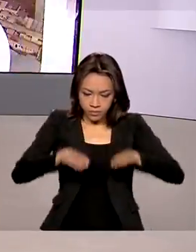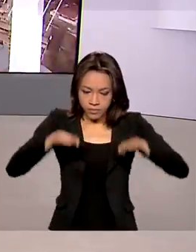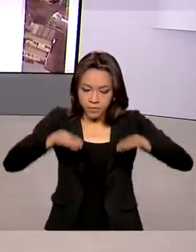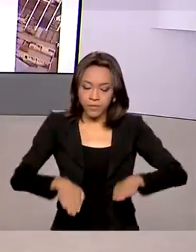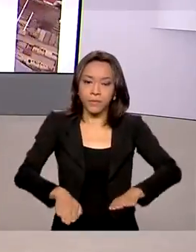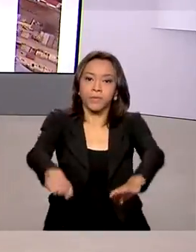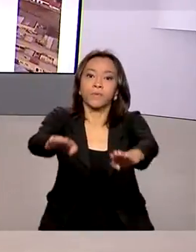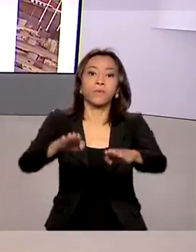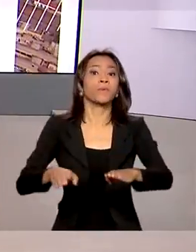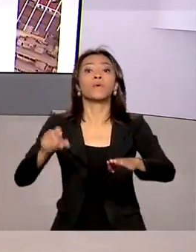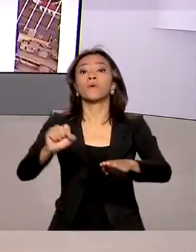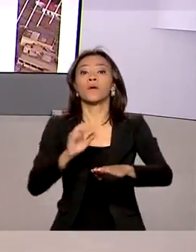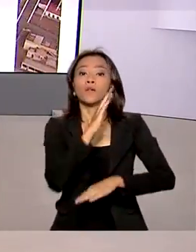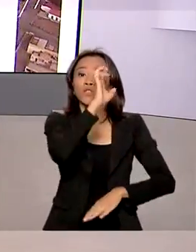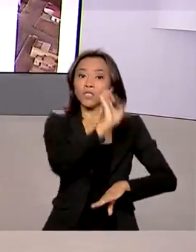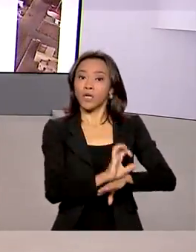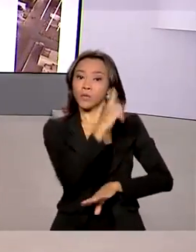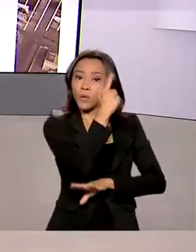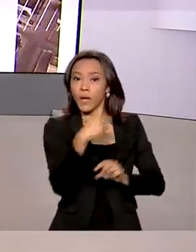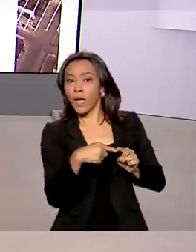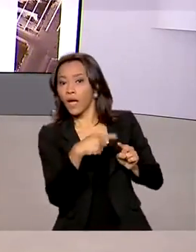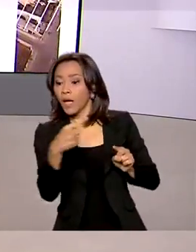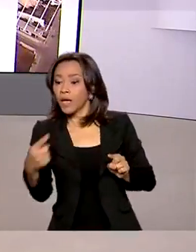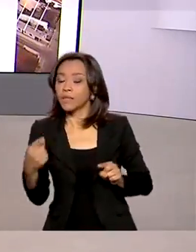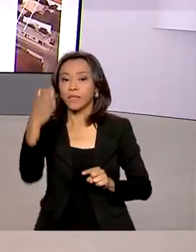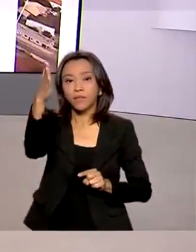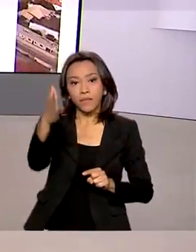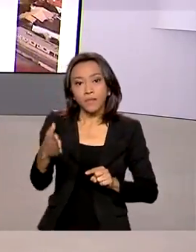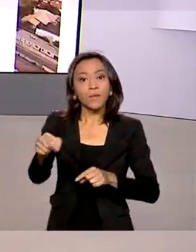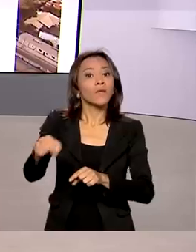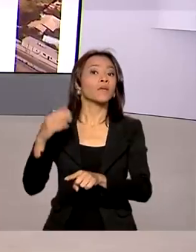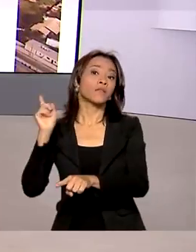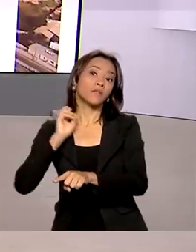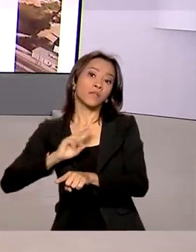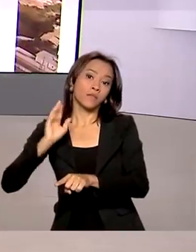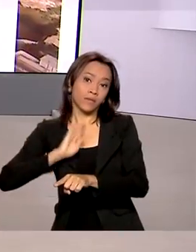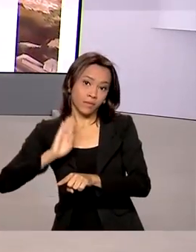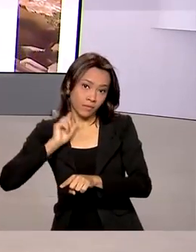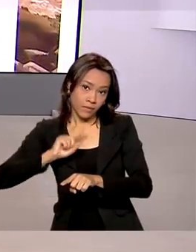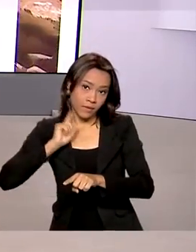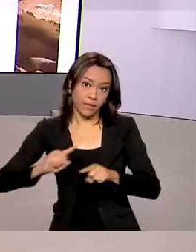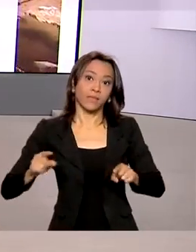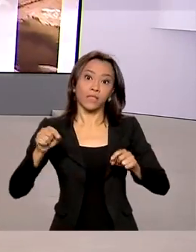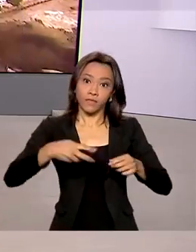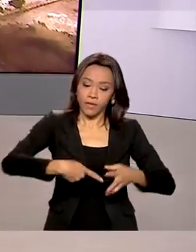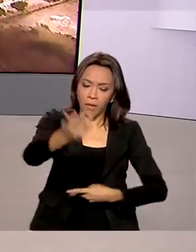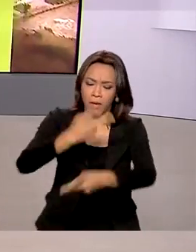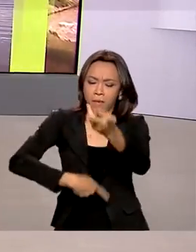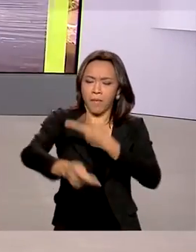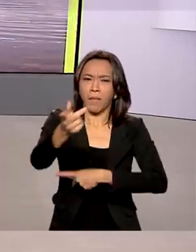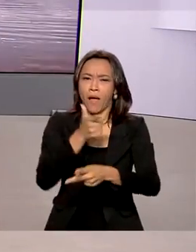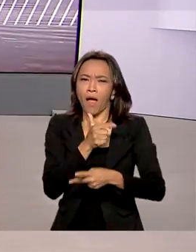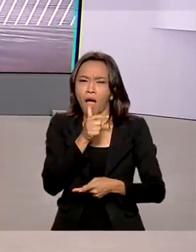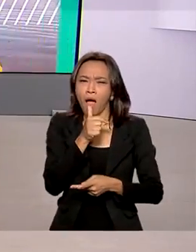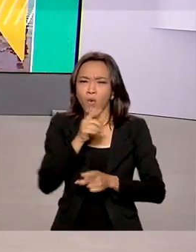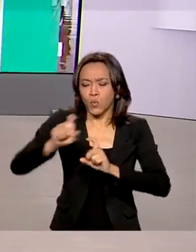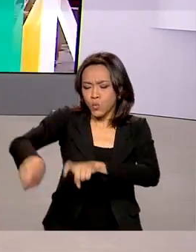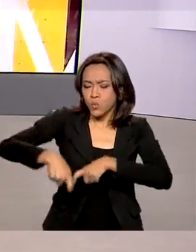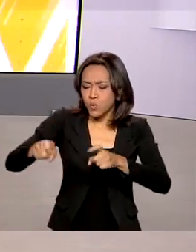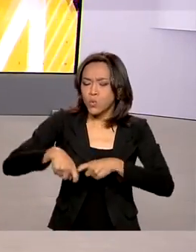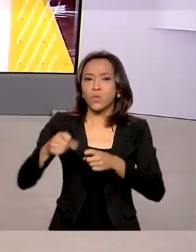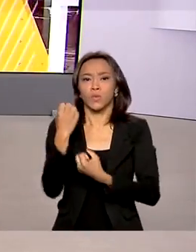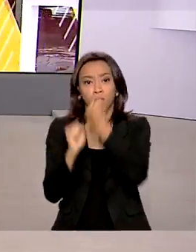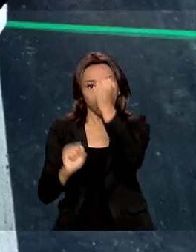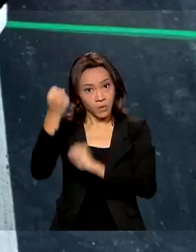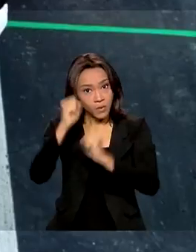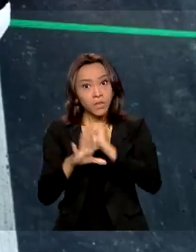Goiás com Minas Gerais. A entrega dessa obra vai contribuir com o escoamento da produção agroindustrial e também com a segurança das